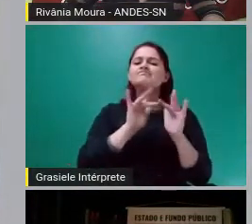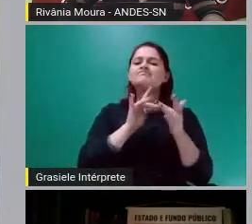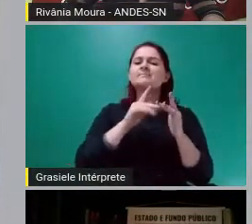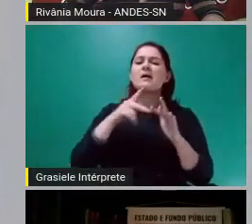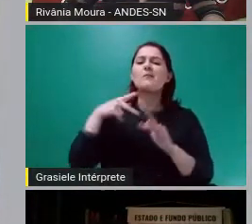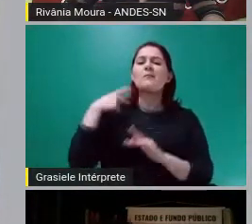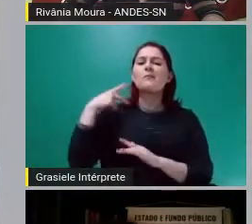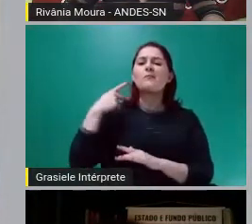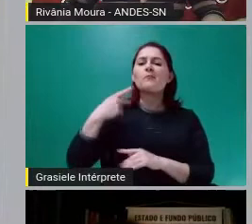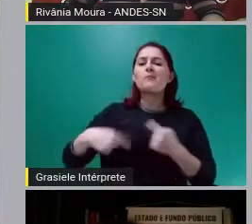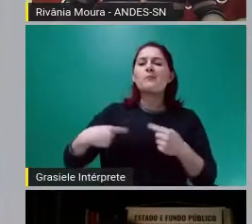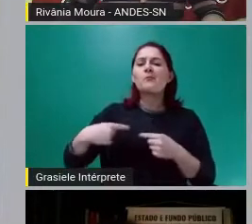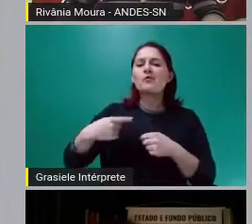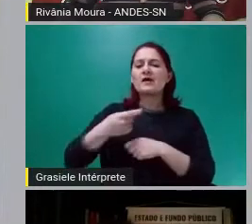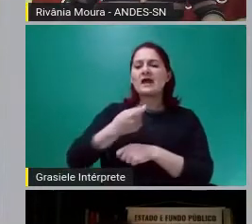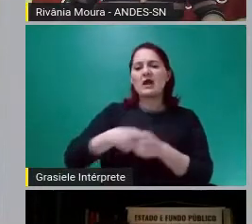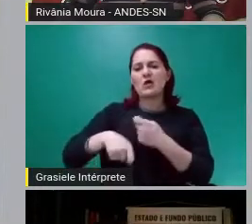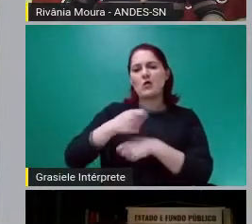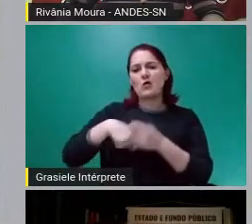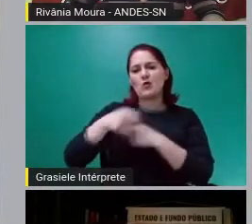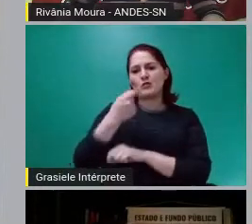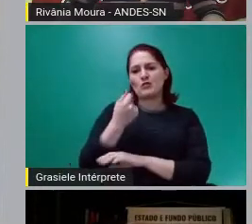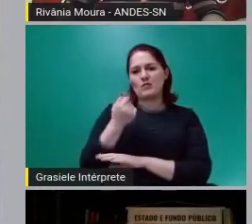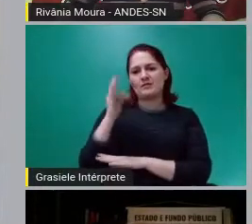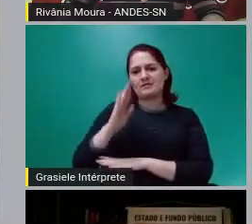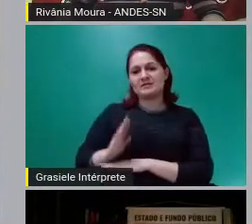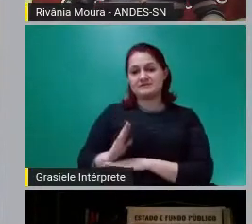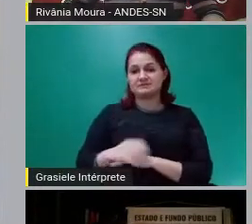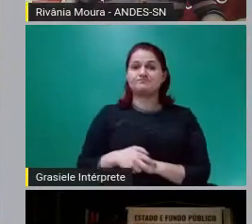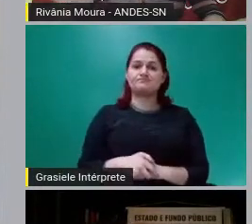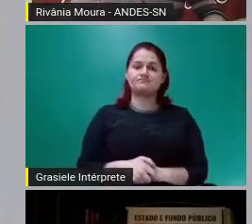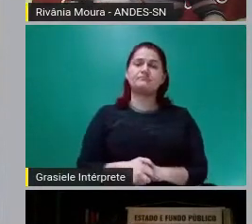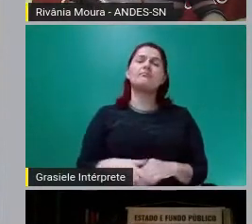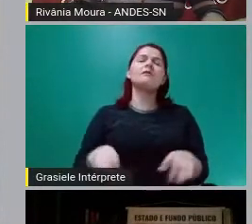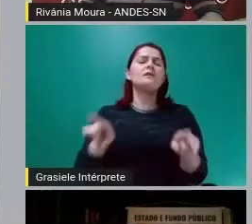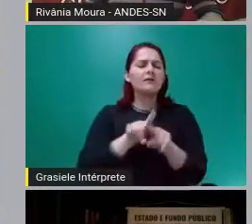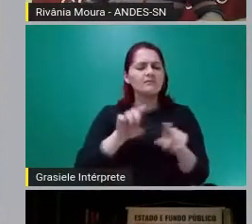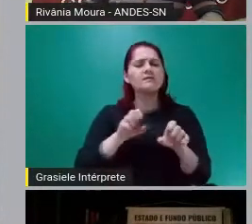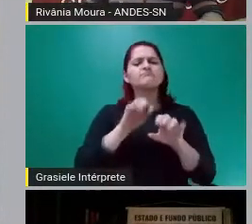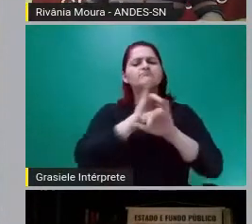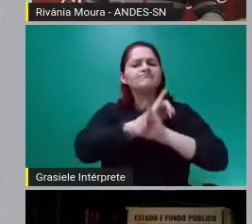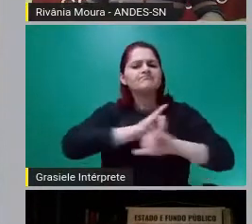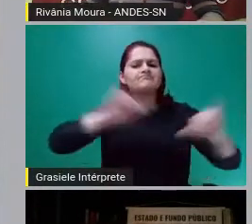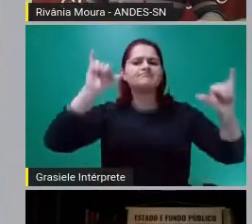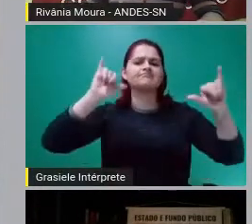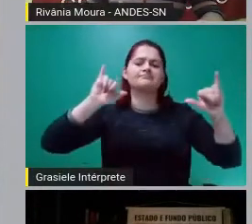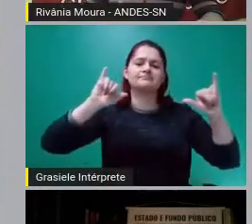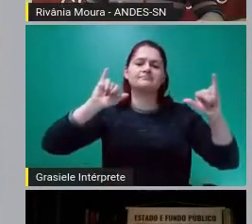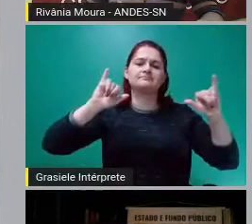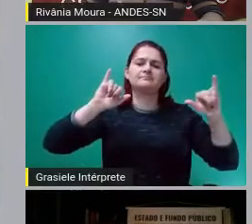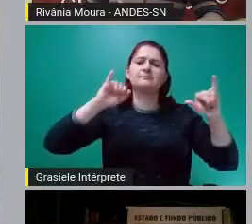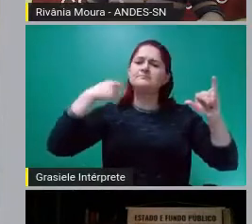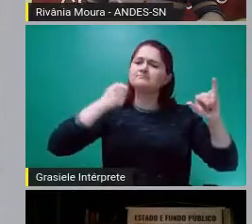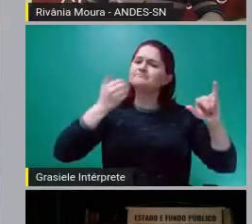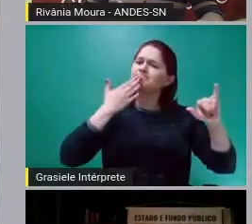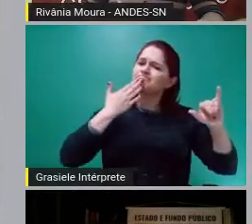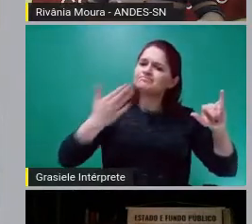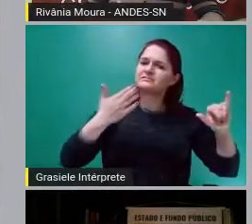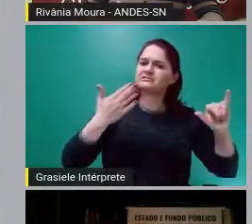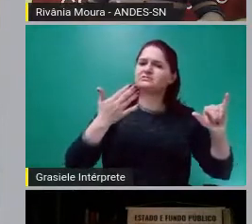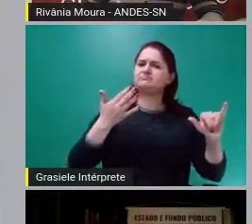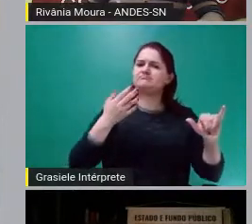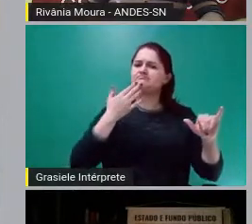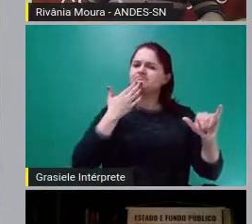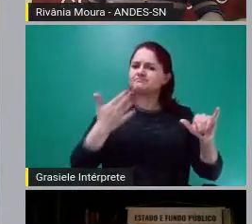brasileira. E, segundo, clamar por uma auditoria política, de